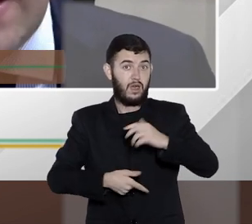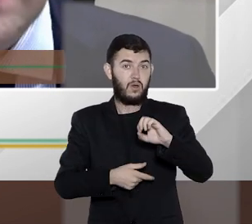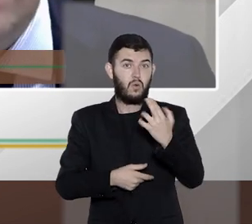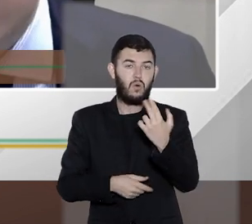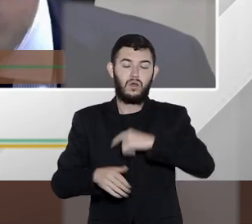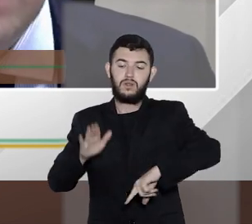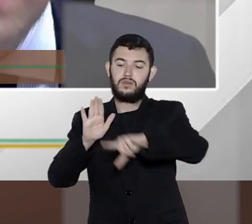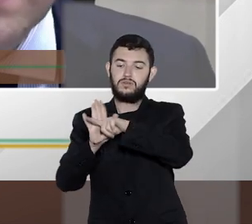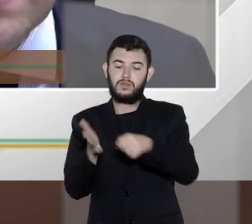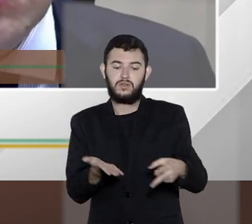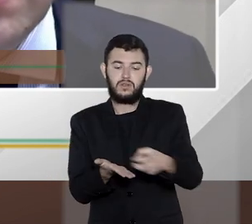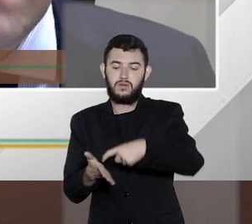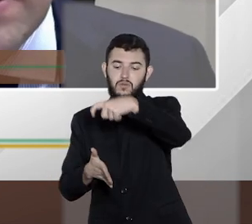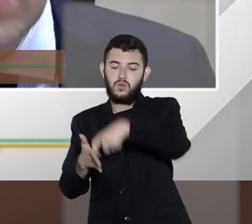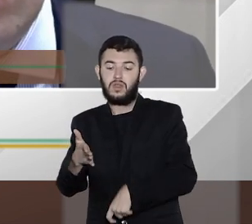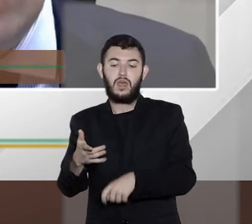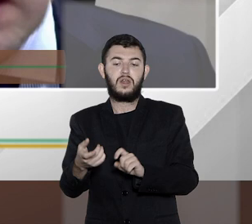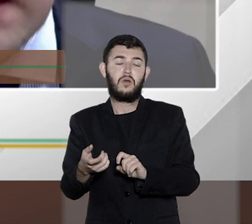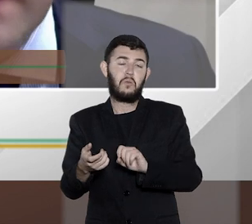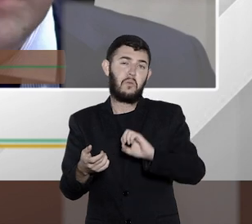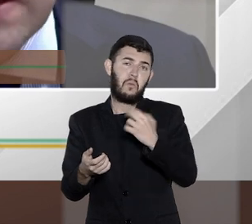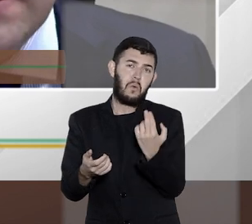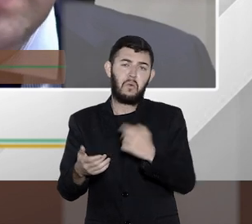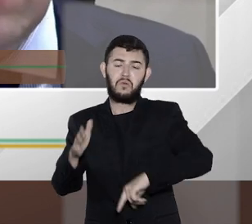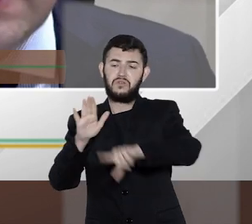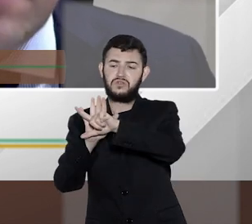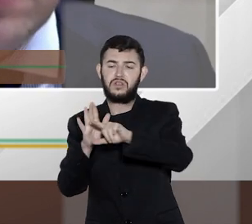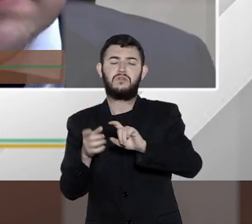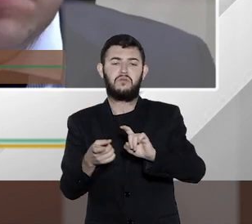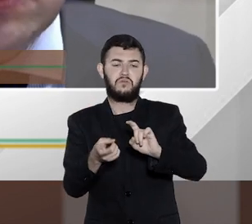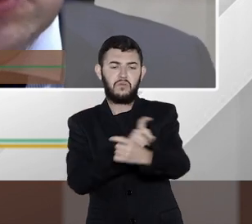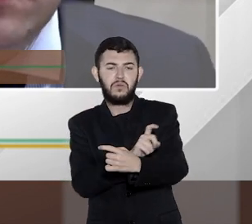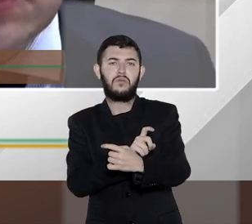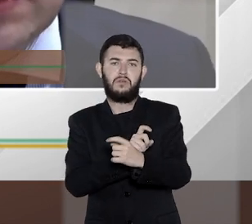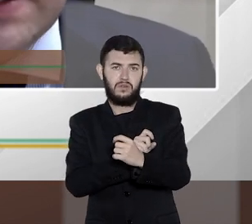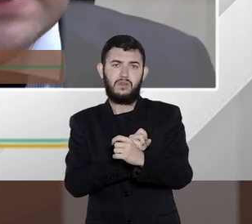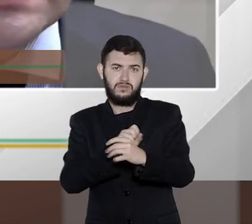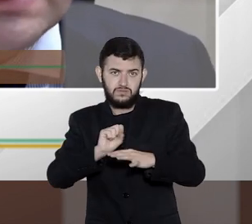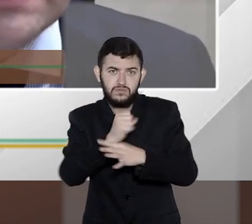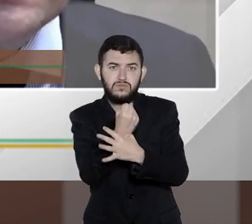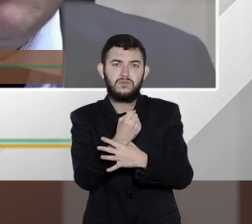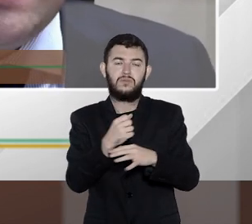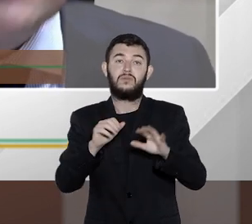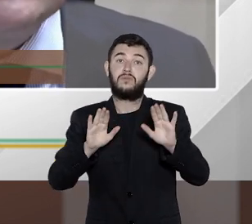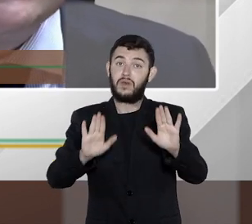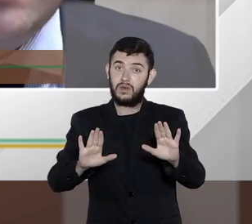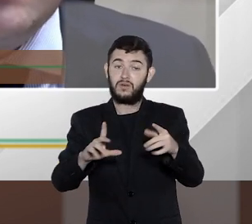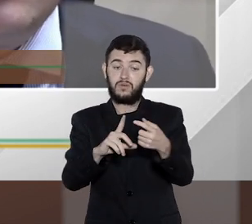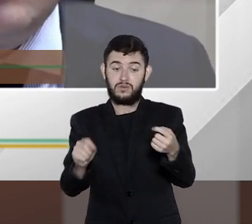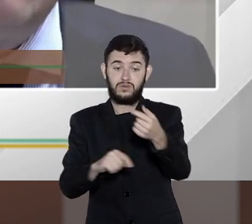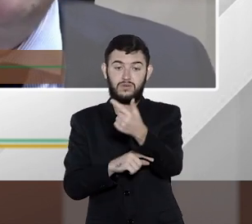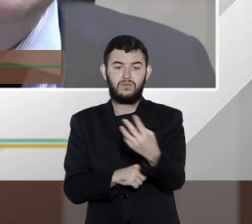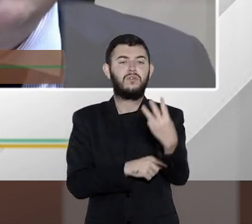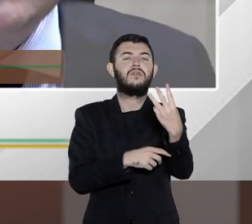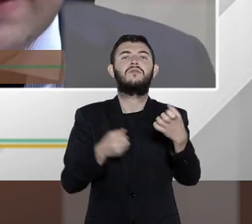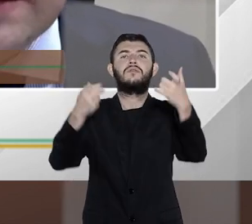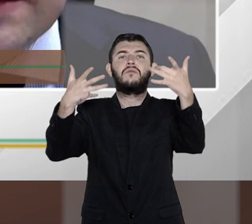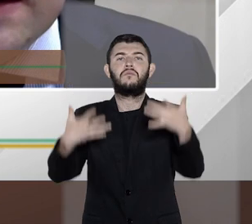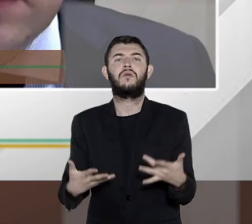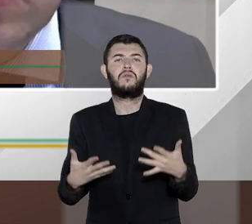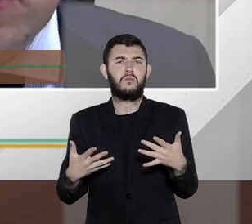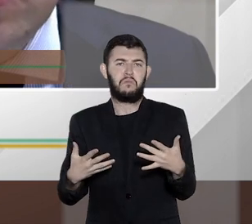tributária ou administrativa coloque. Então, ali, por exemplo, o artigo 23 estabelece que há a